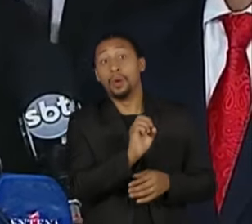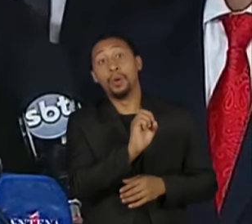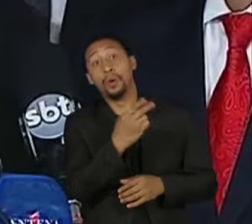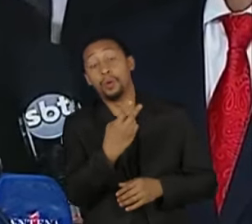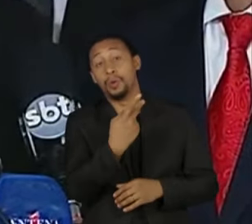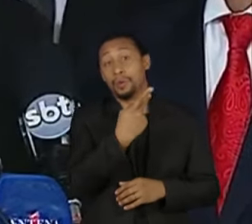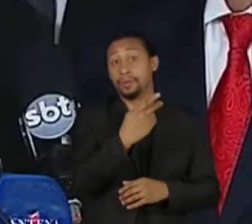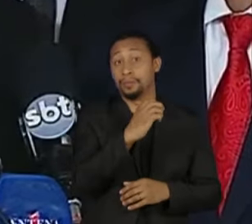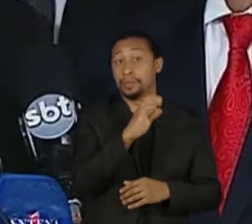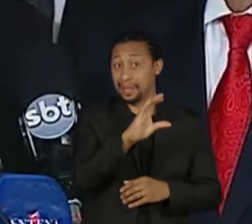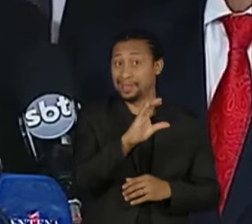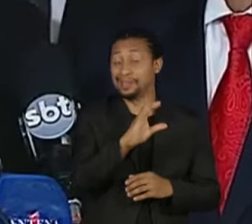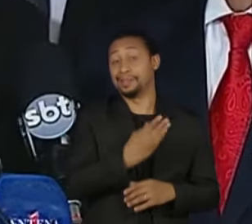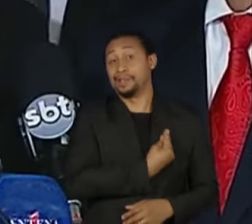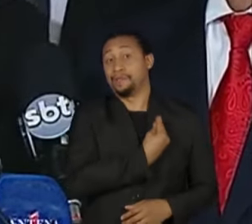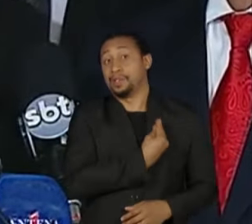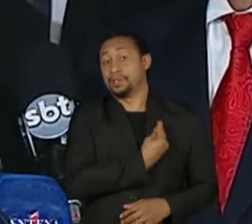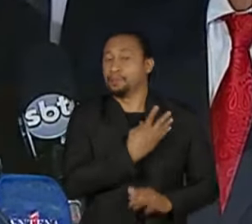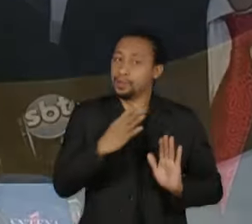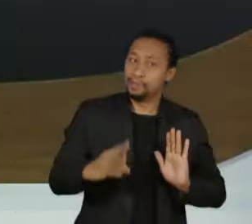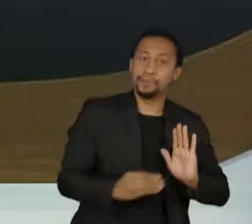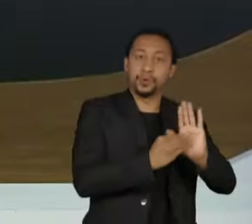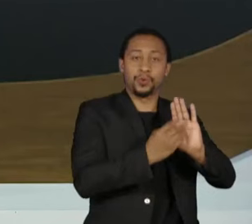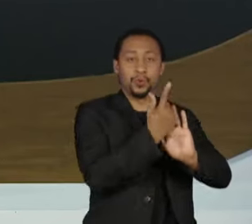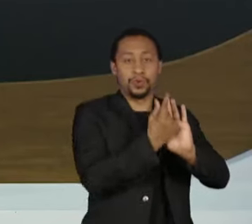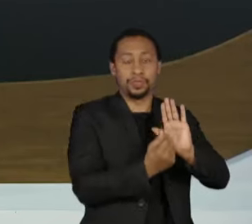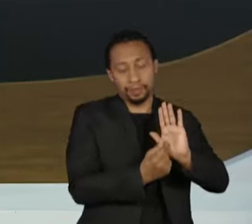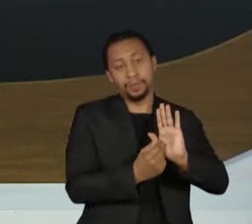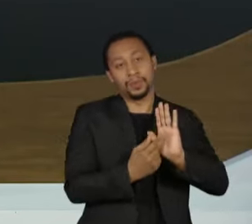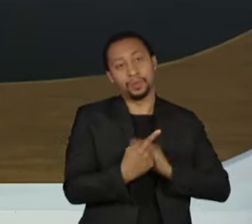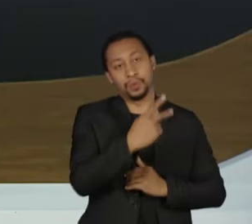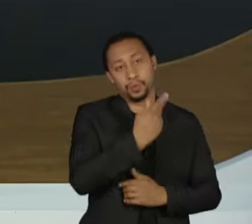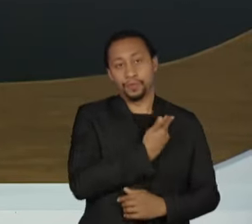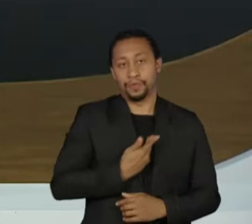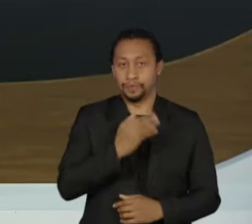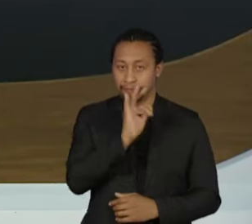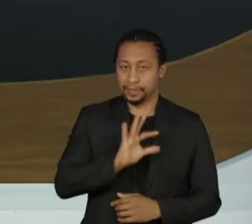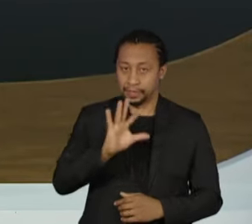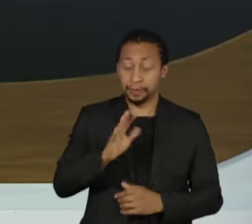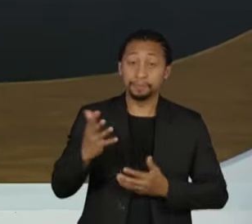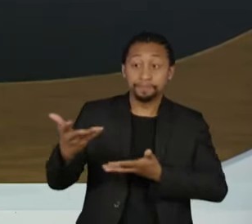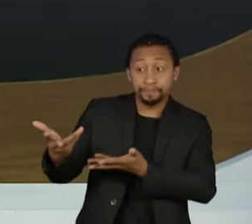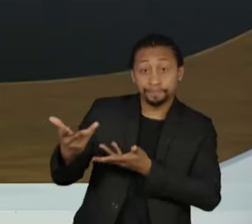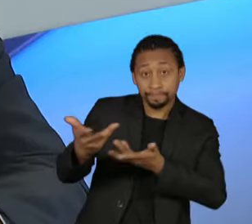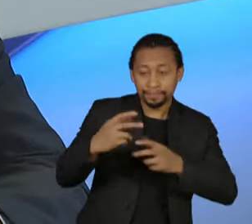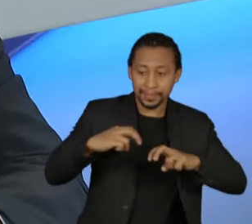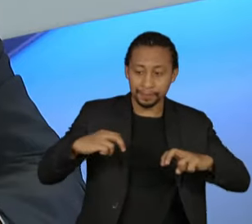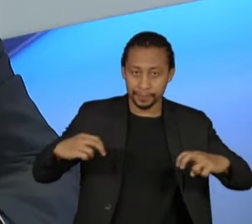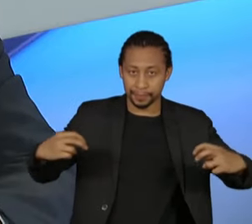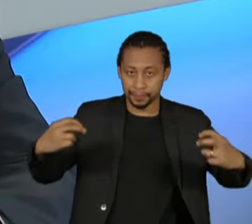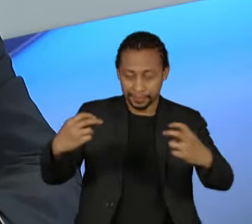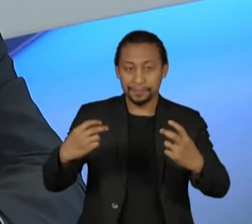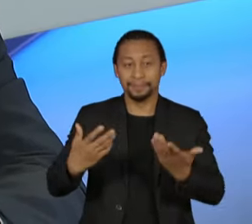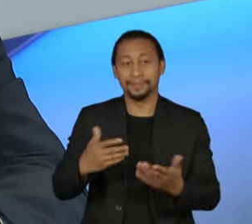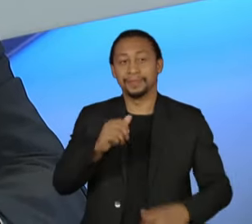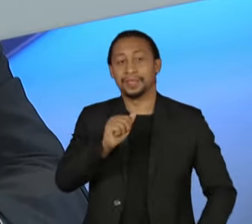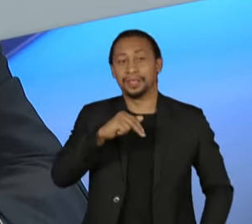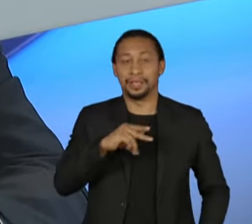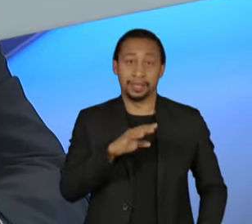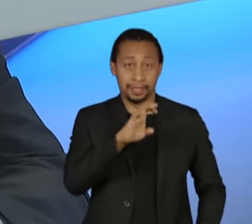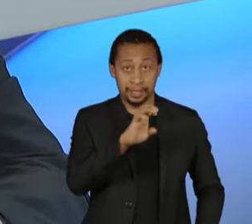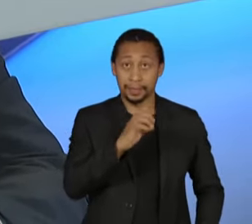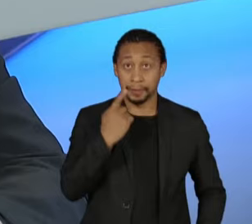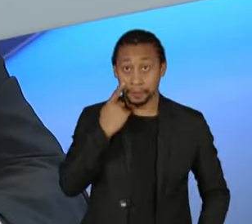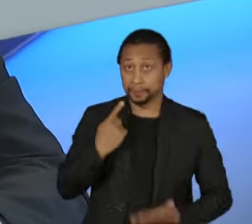humano no orçamento da União. Para entrevistar o Wellington Dias, nós convidamos André Borges, repórter do